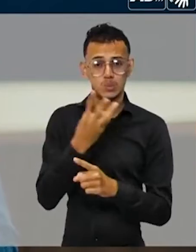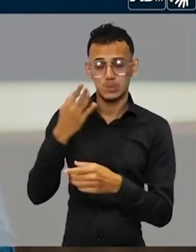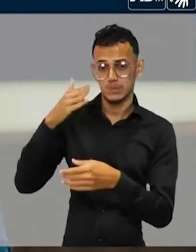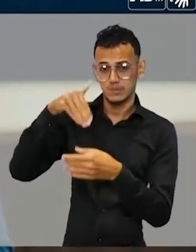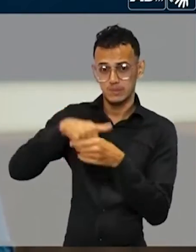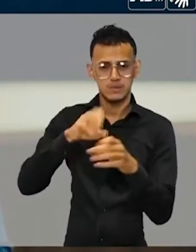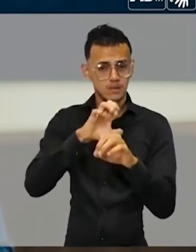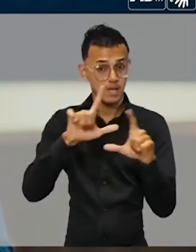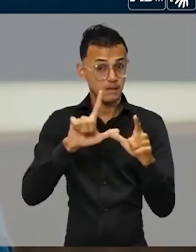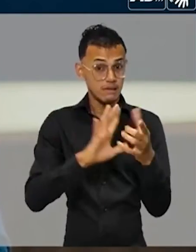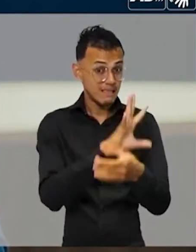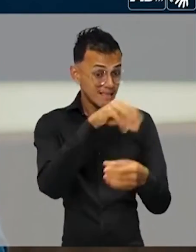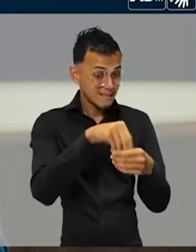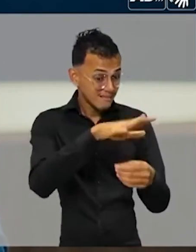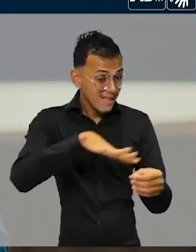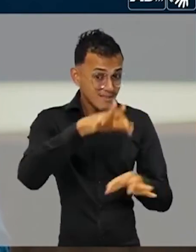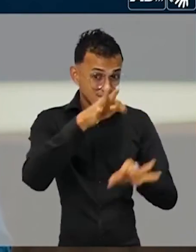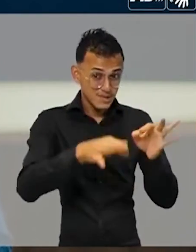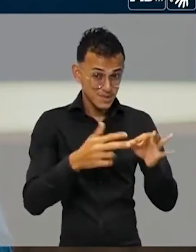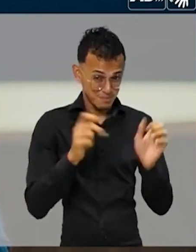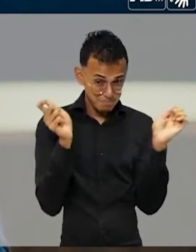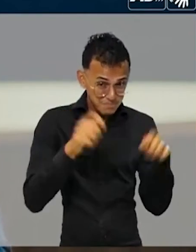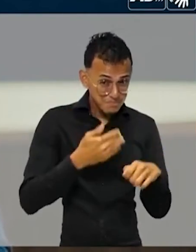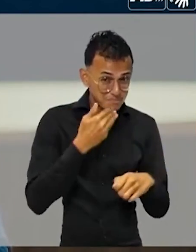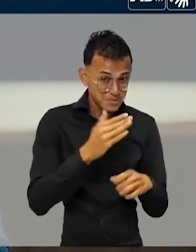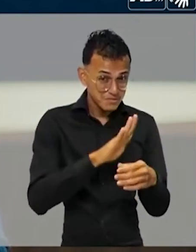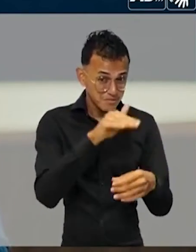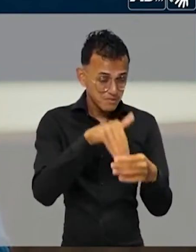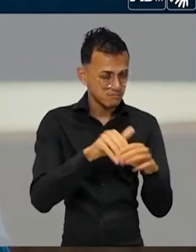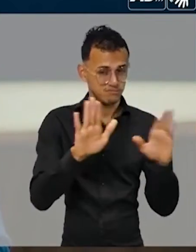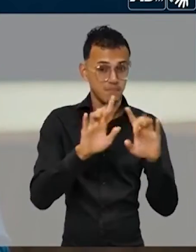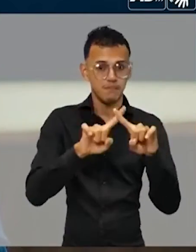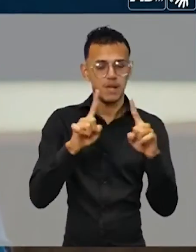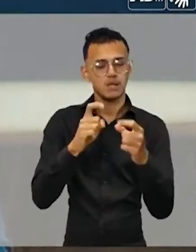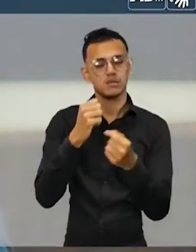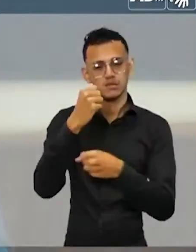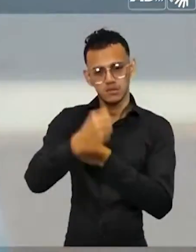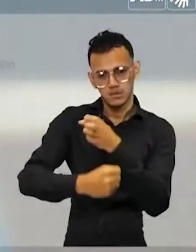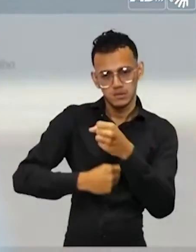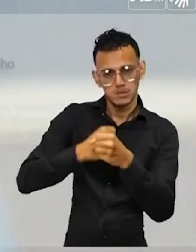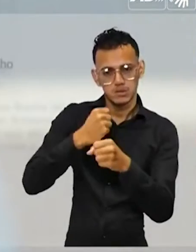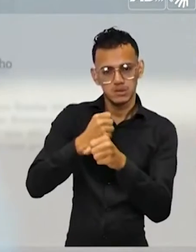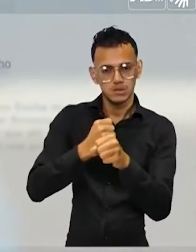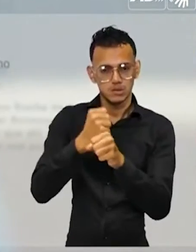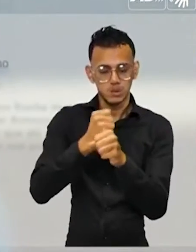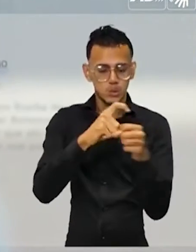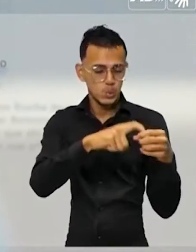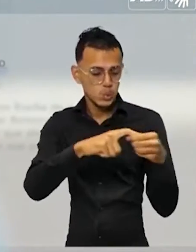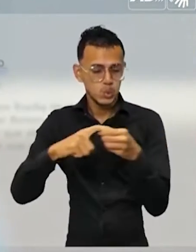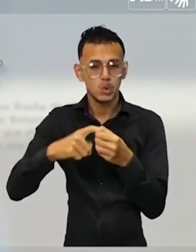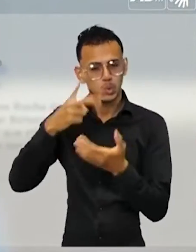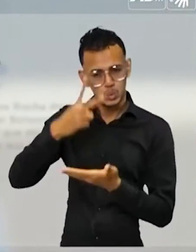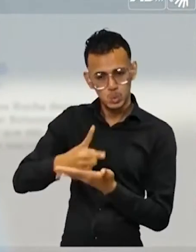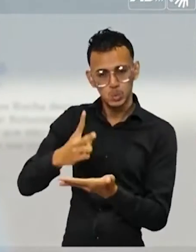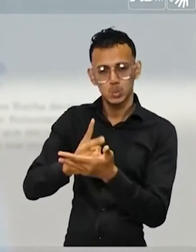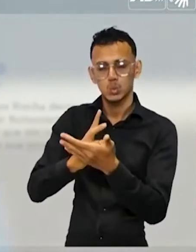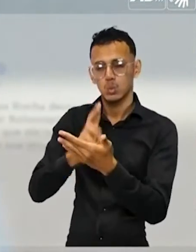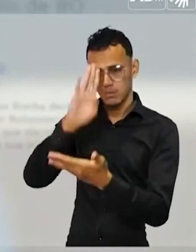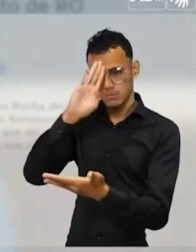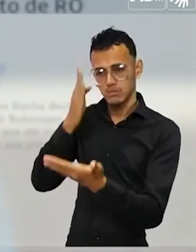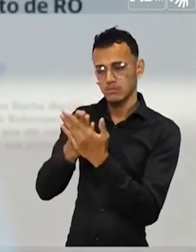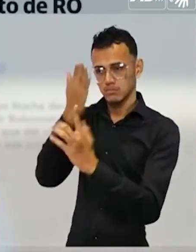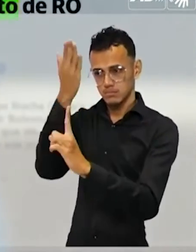pedir votos, mas os anos de parceria falam por mim. Continuo eleitor do presidente Bolsonaro